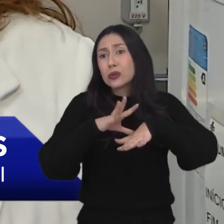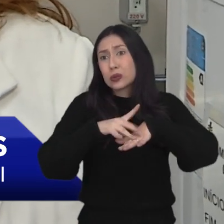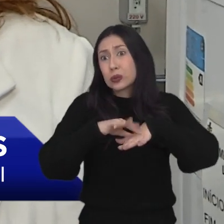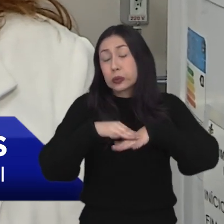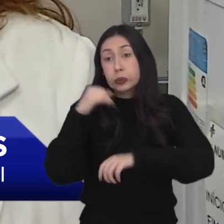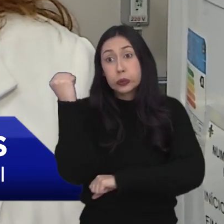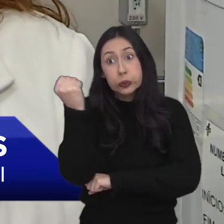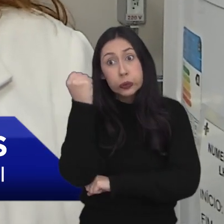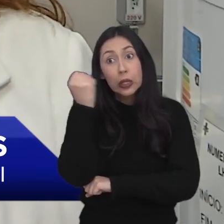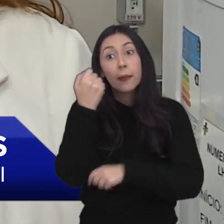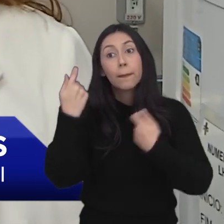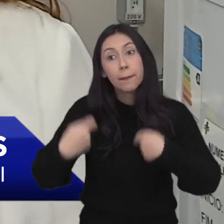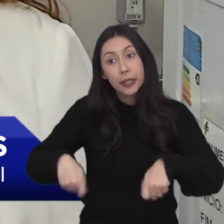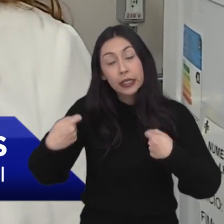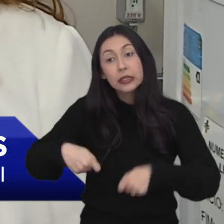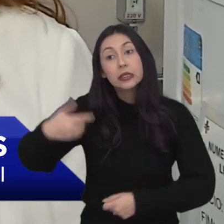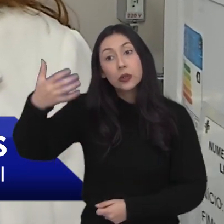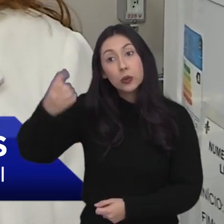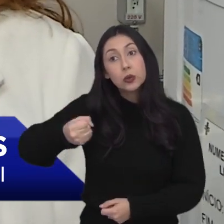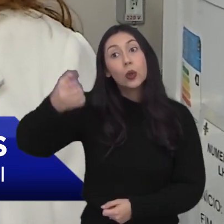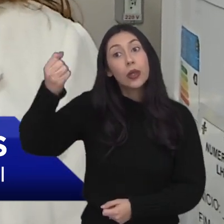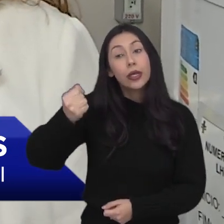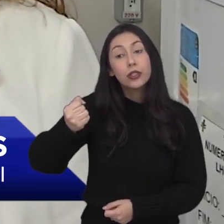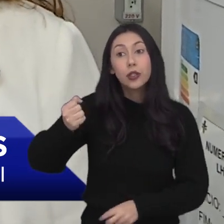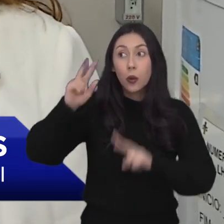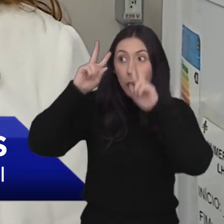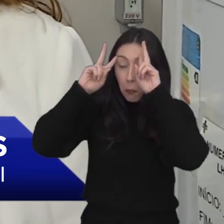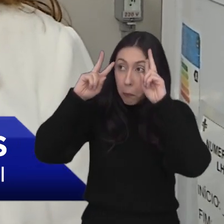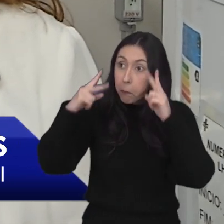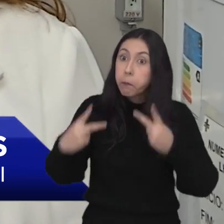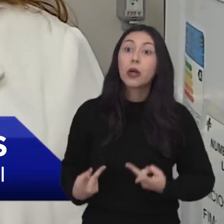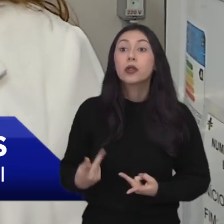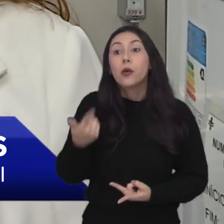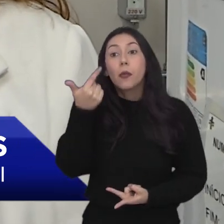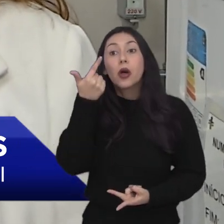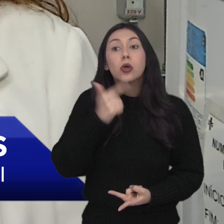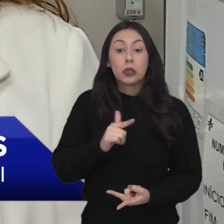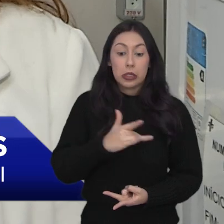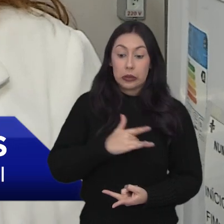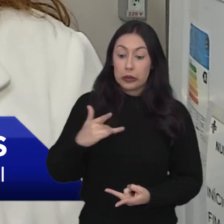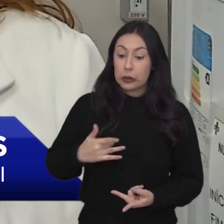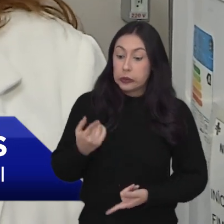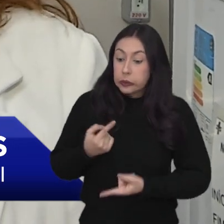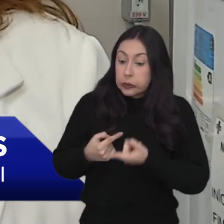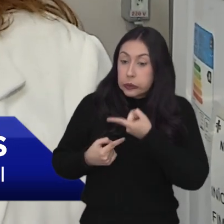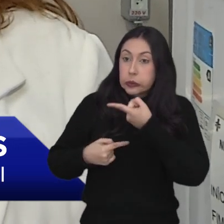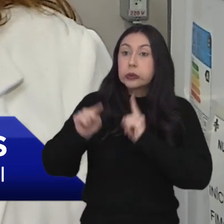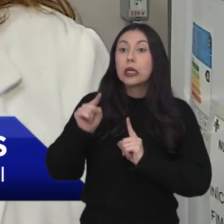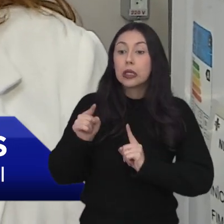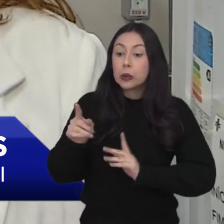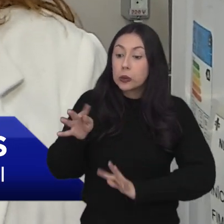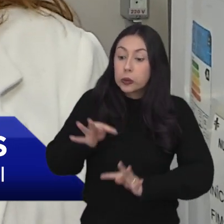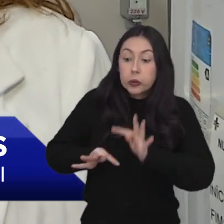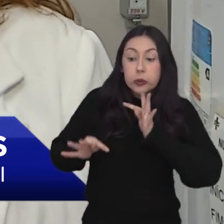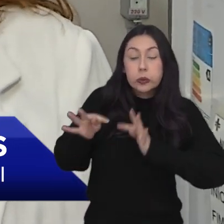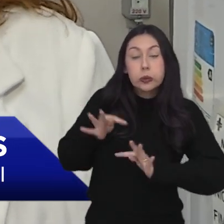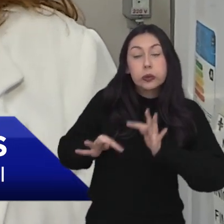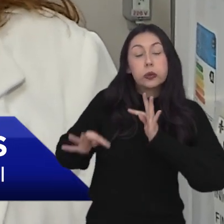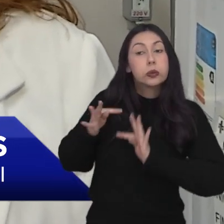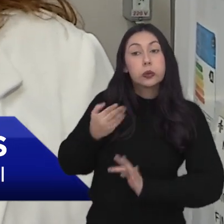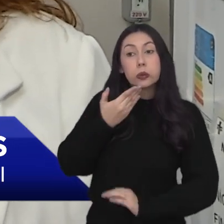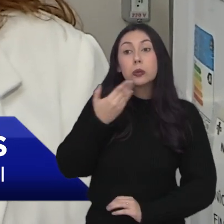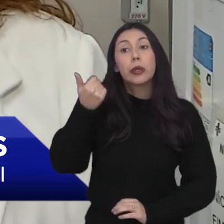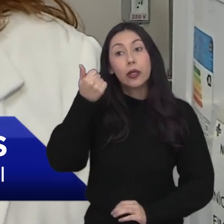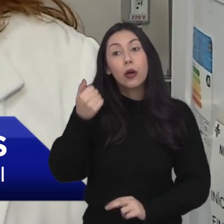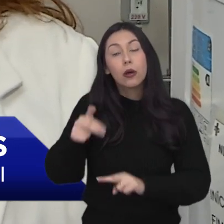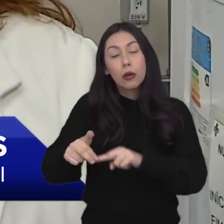mais graves e eles necessitam desse leite humano para ter melhora no tratamento e até na qualidade de vida